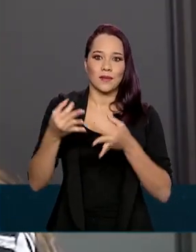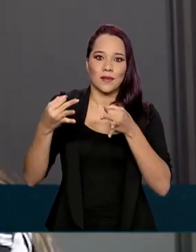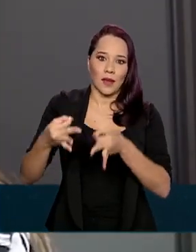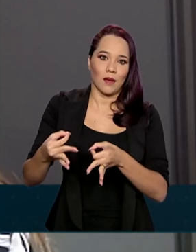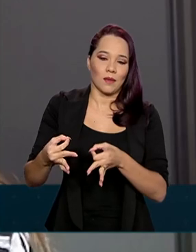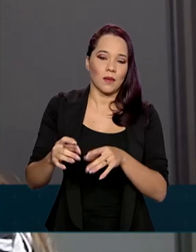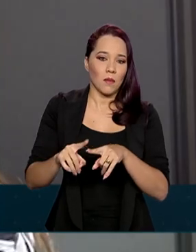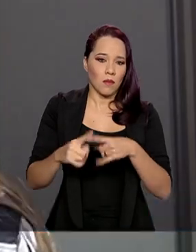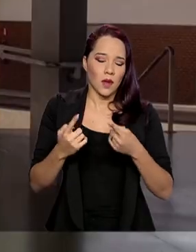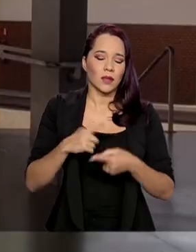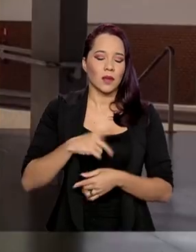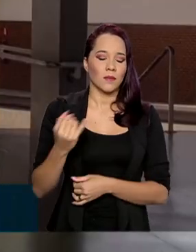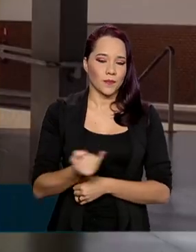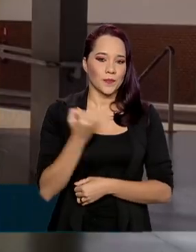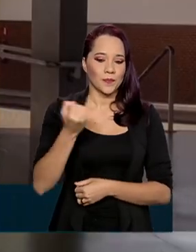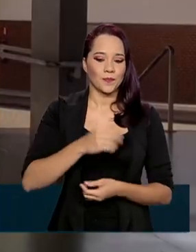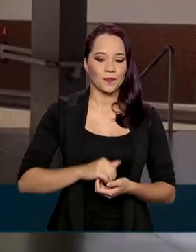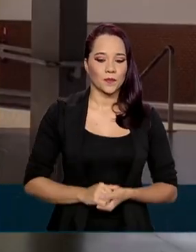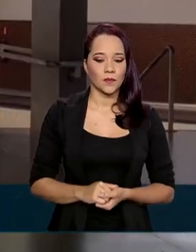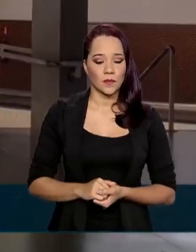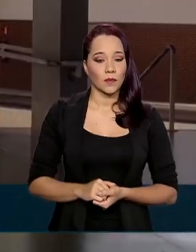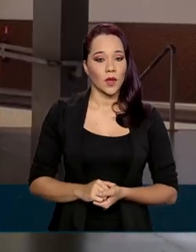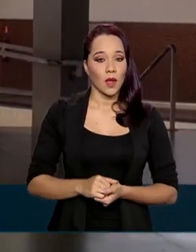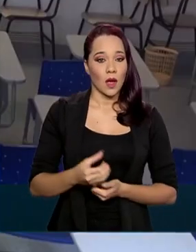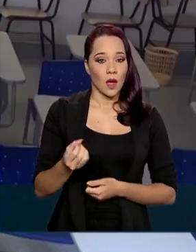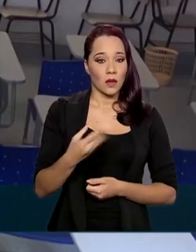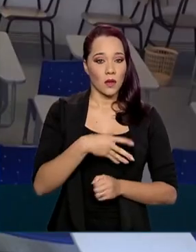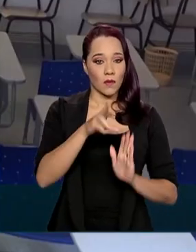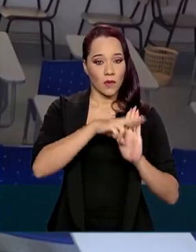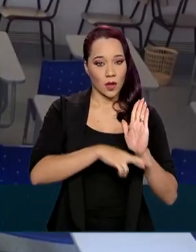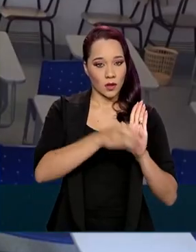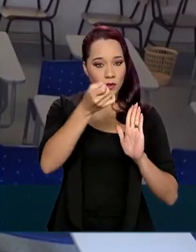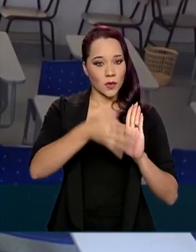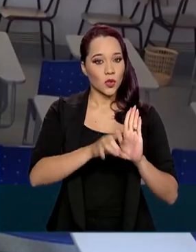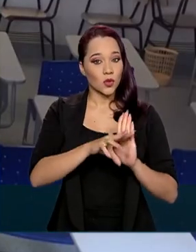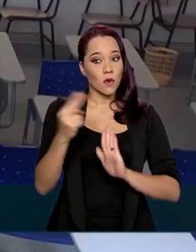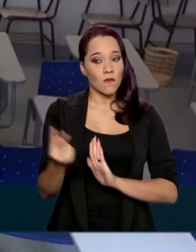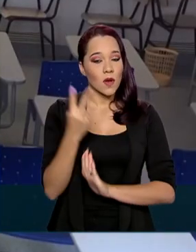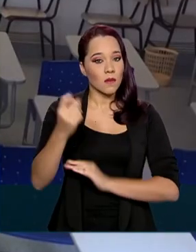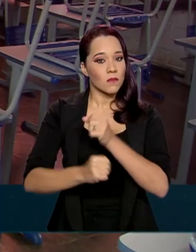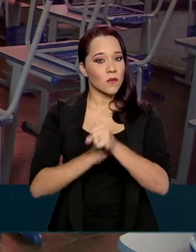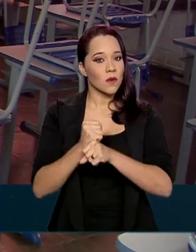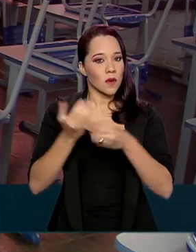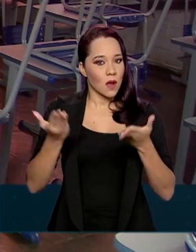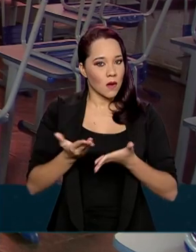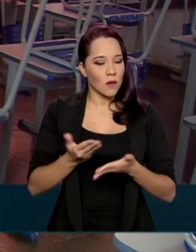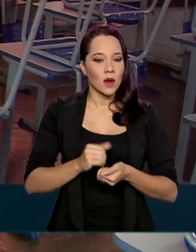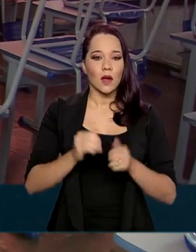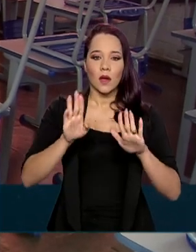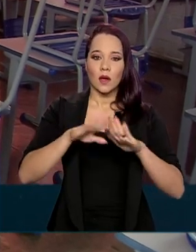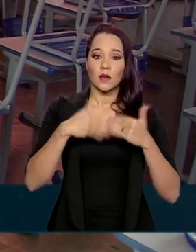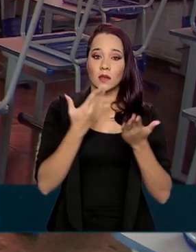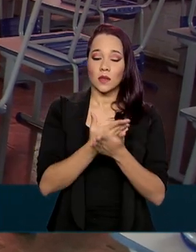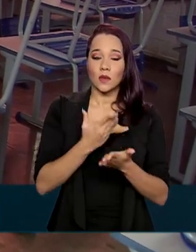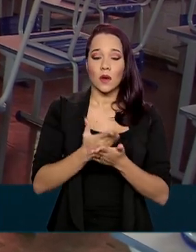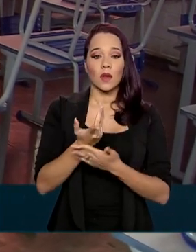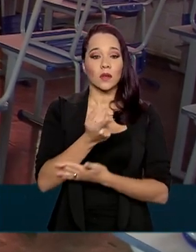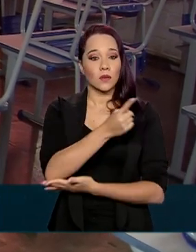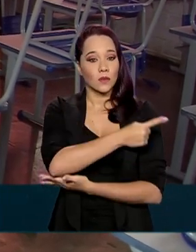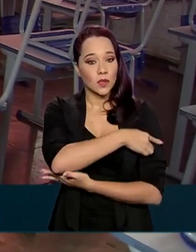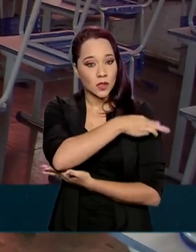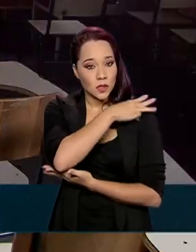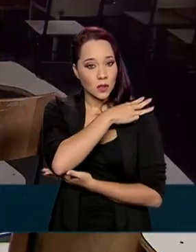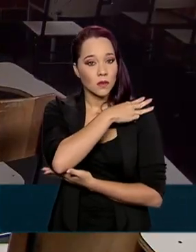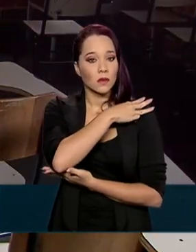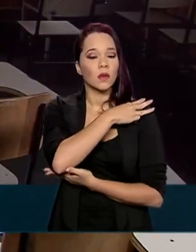mas é necessário. De acordo com a nova regra, que só vale para este ano, as escolas dos ensinos fundamental